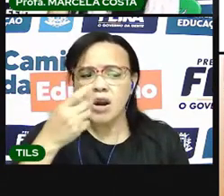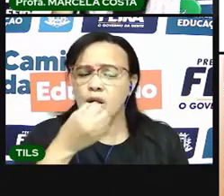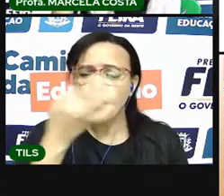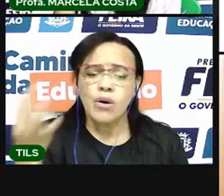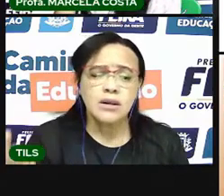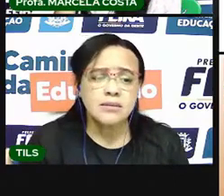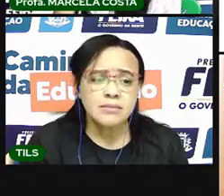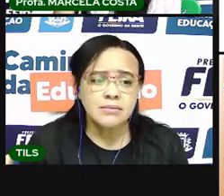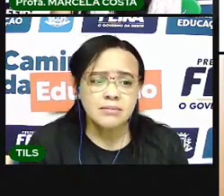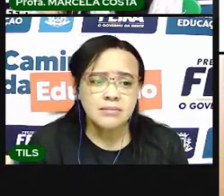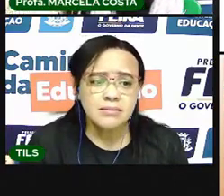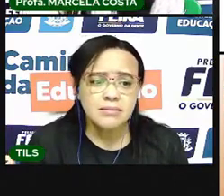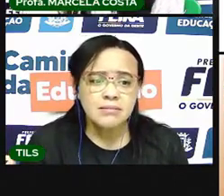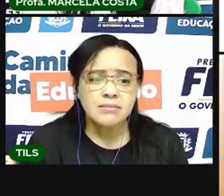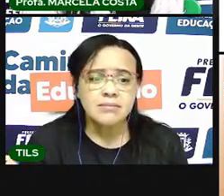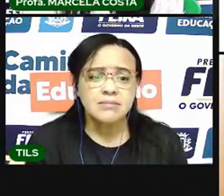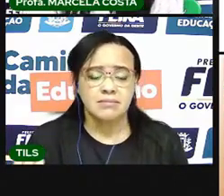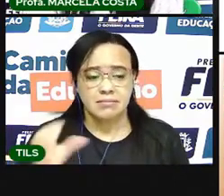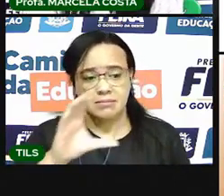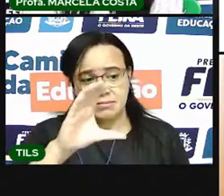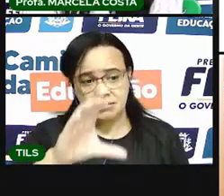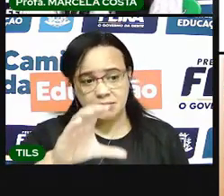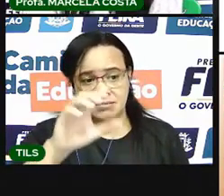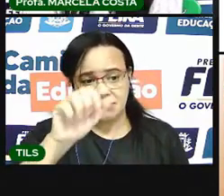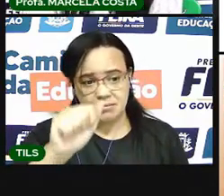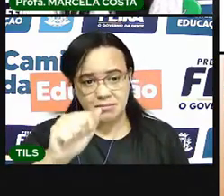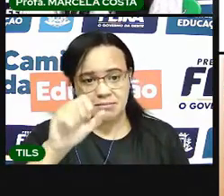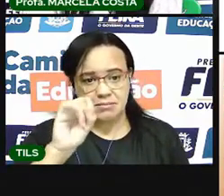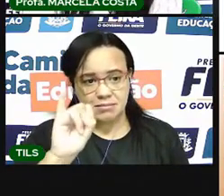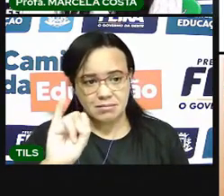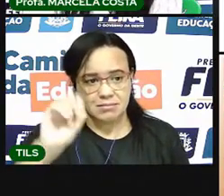falar? Cá-I-QI.